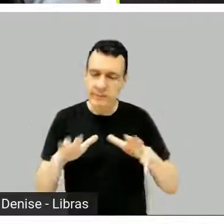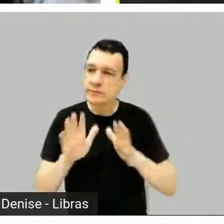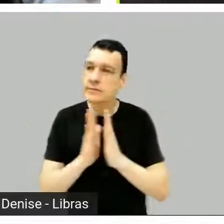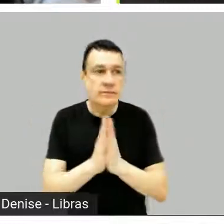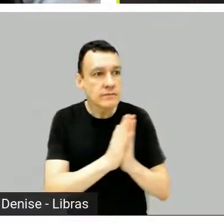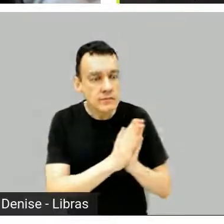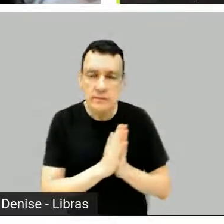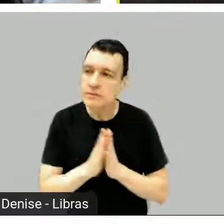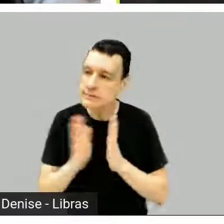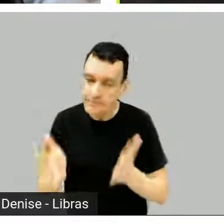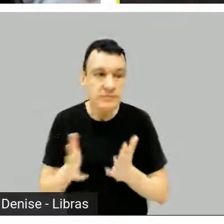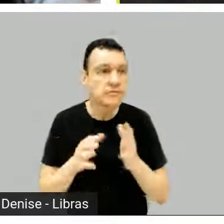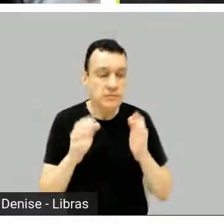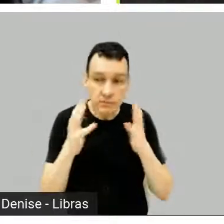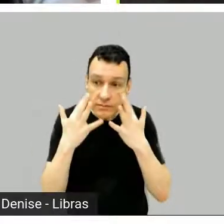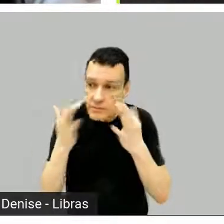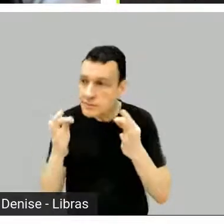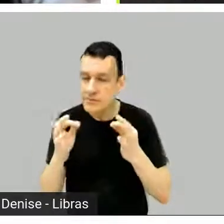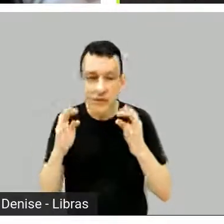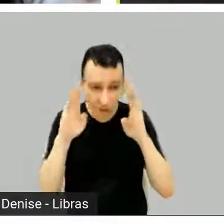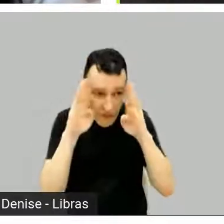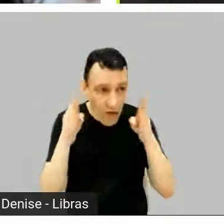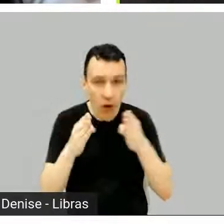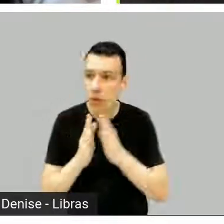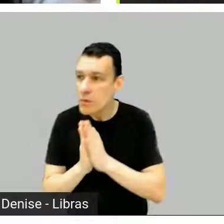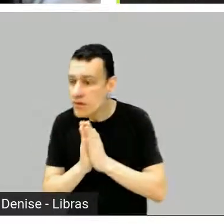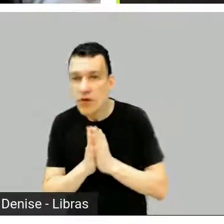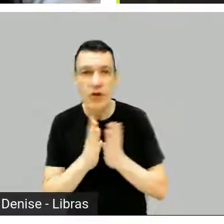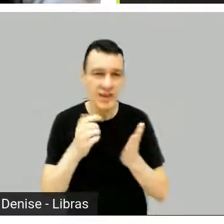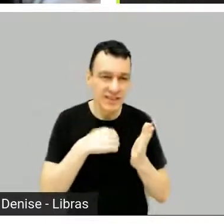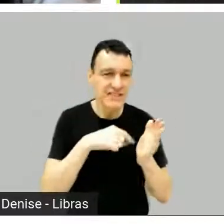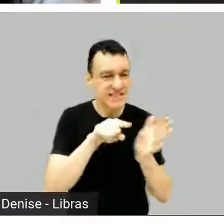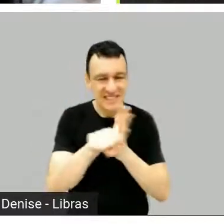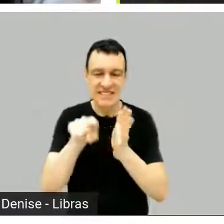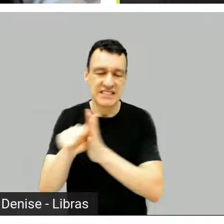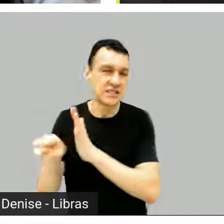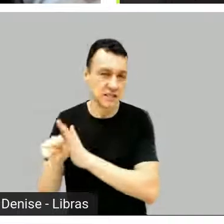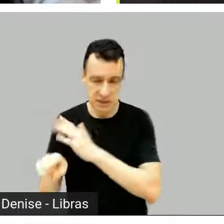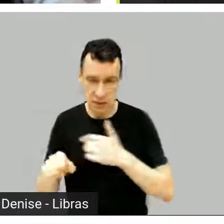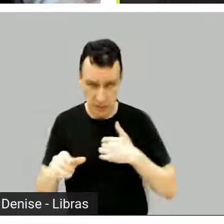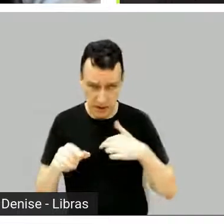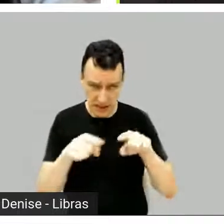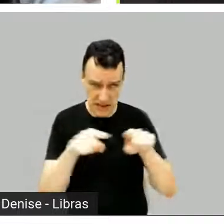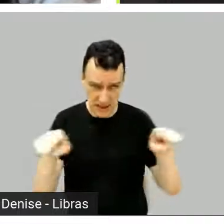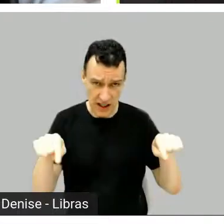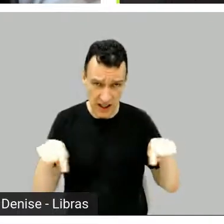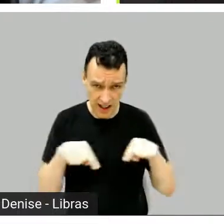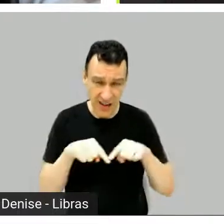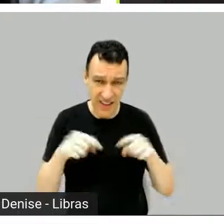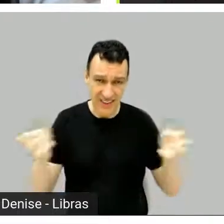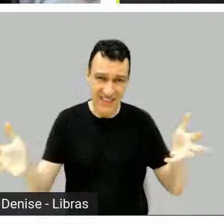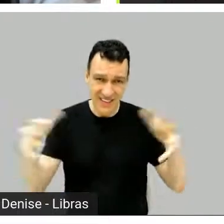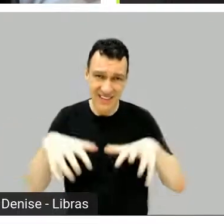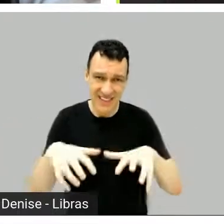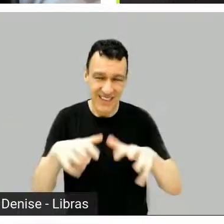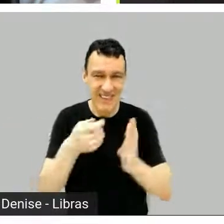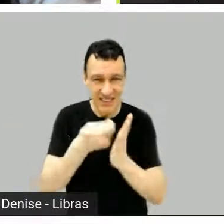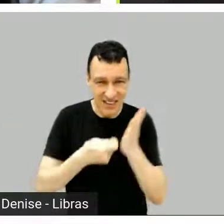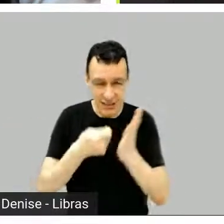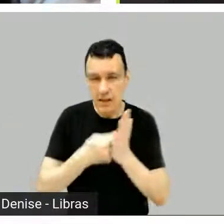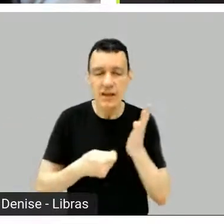escaletas no prazo que tem que terminar, não tem, não é o Dara, minha sala não tem nada de hippie, assim,